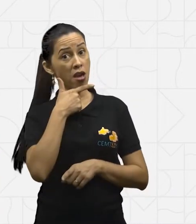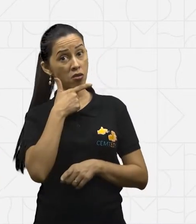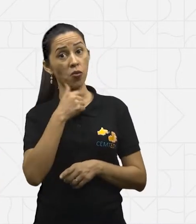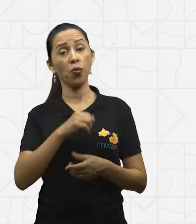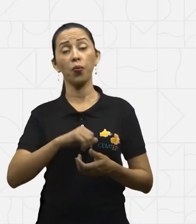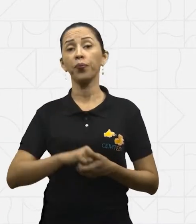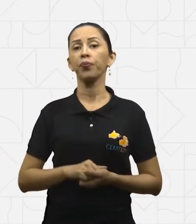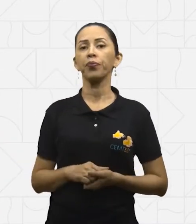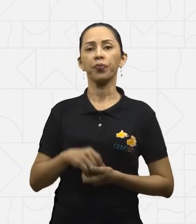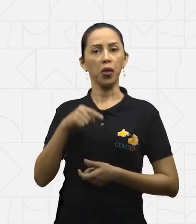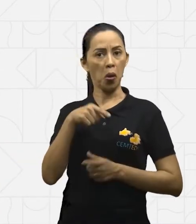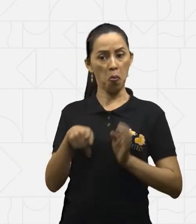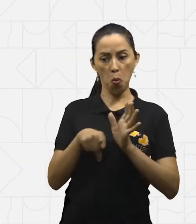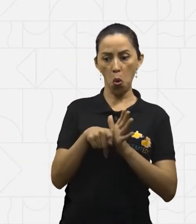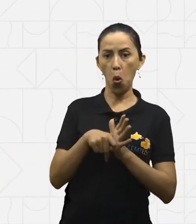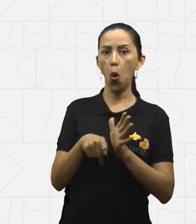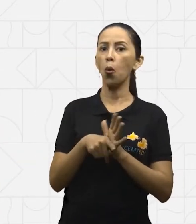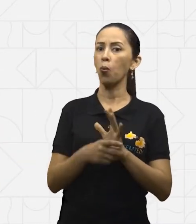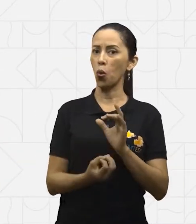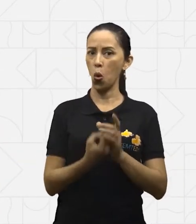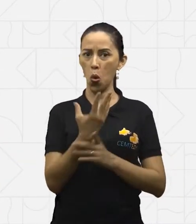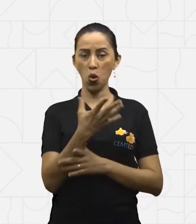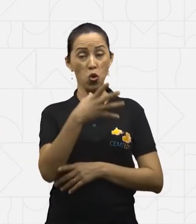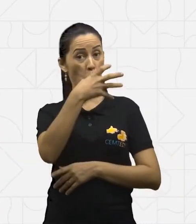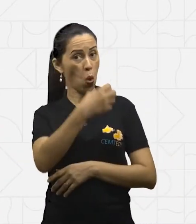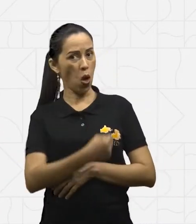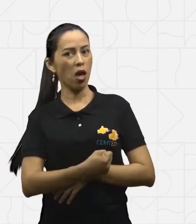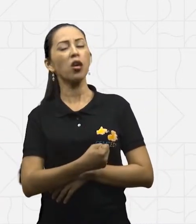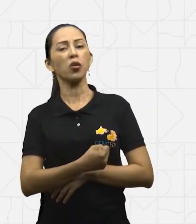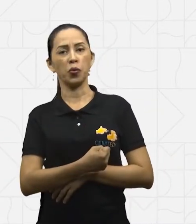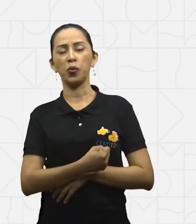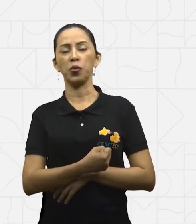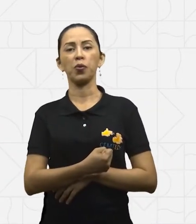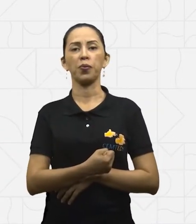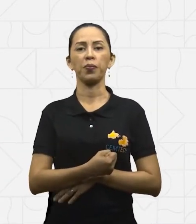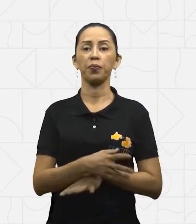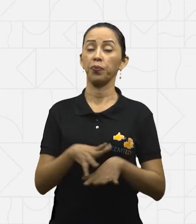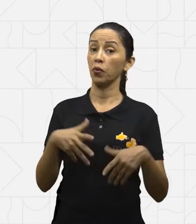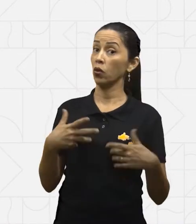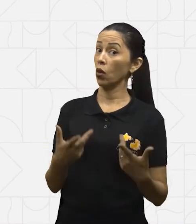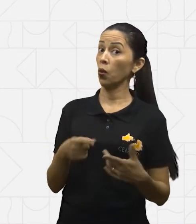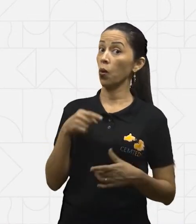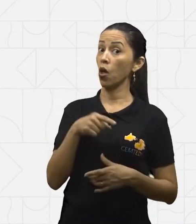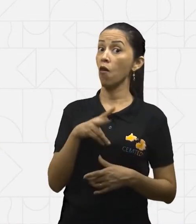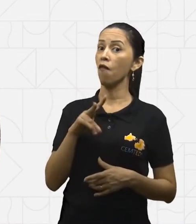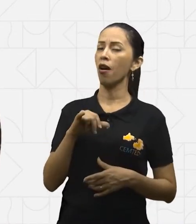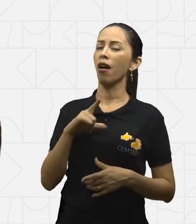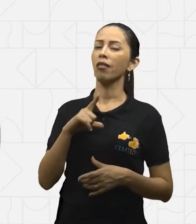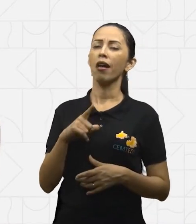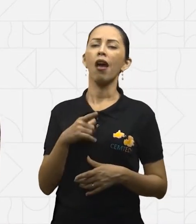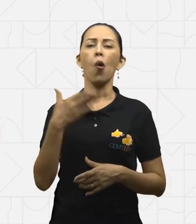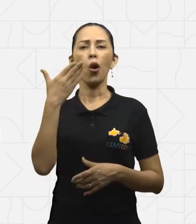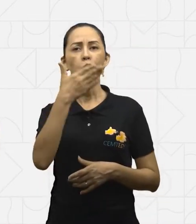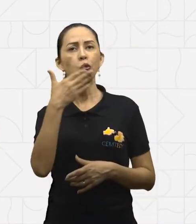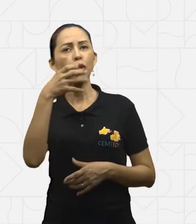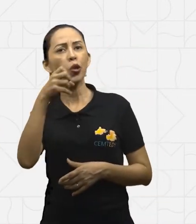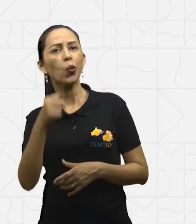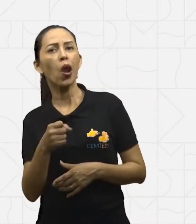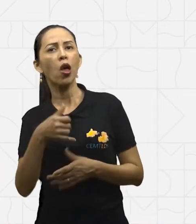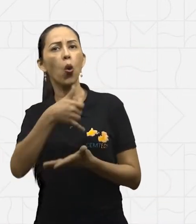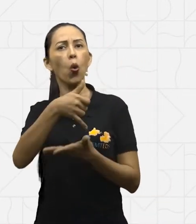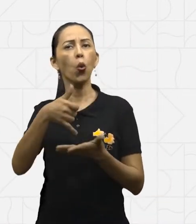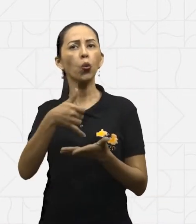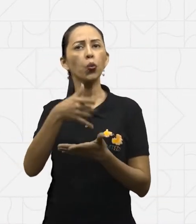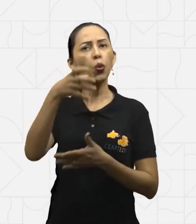ter leite para a sua produção. Então, ele vai ter o açúcar do leite, a gordura do leite, além de cálcio na sua composição.